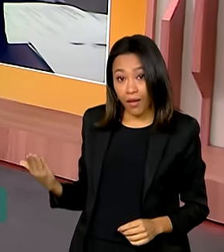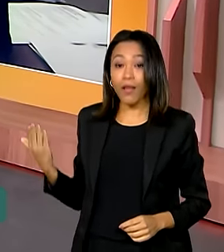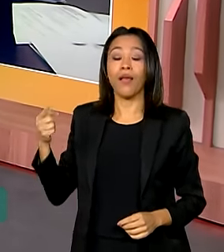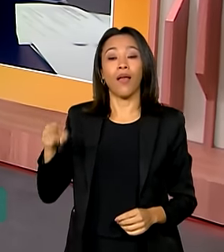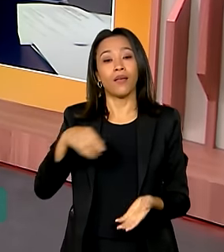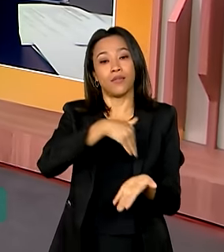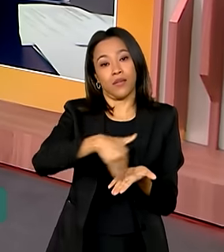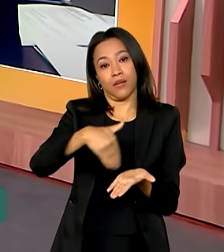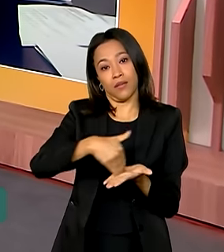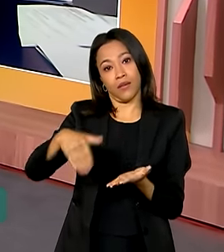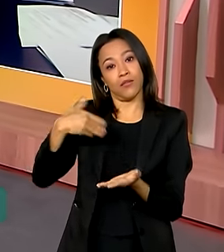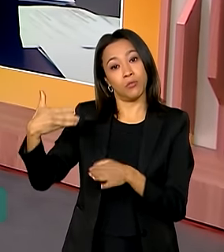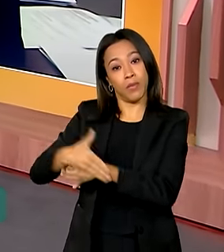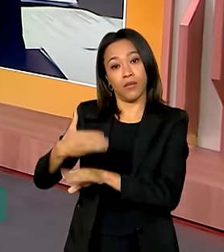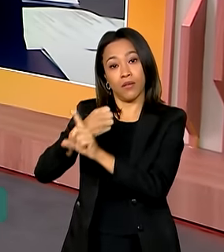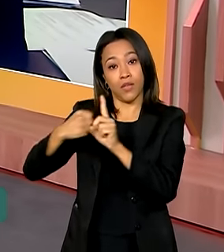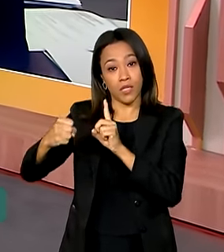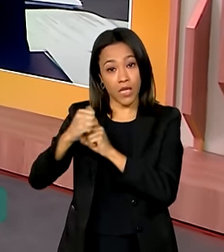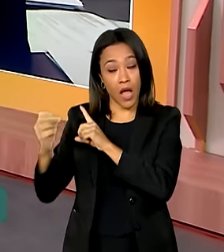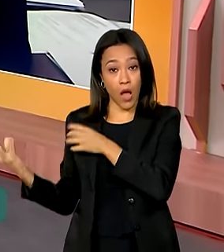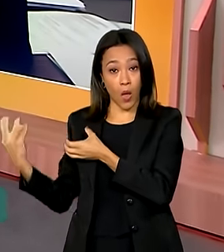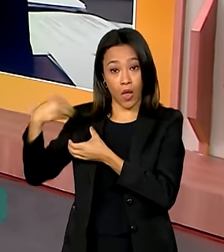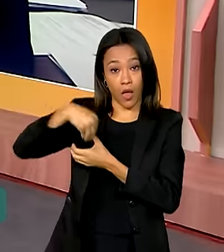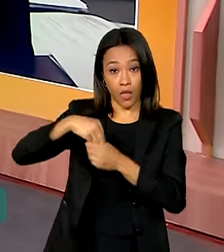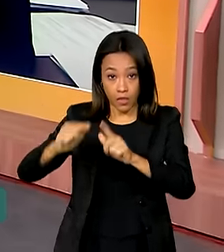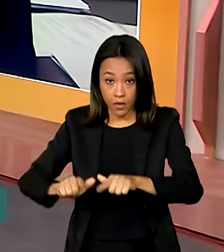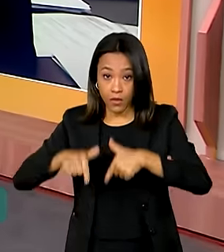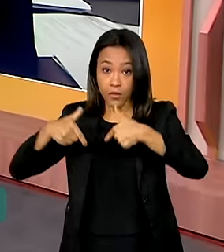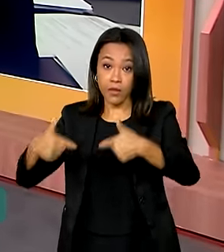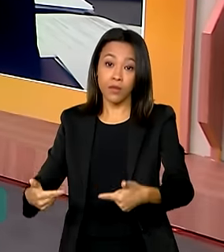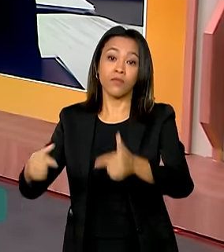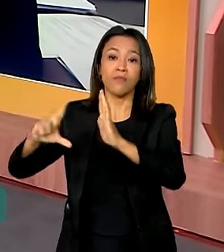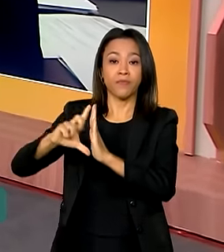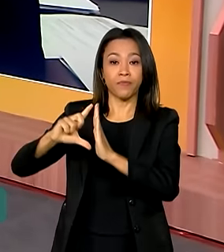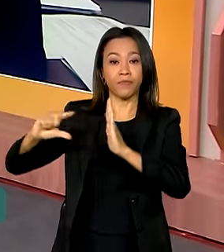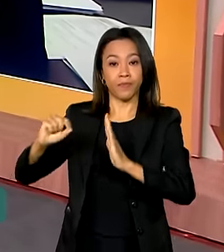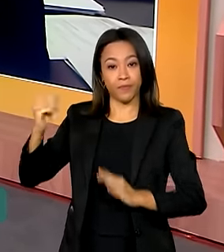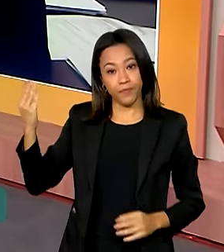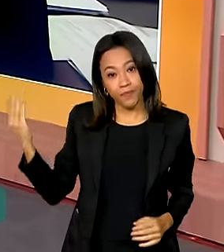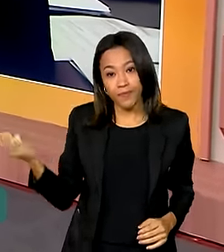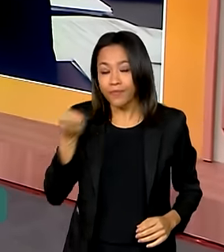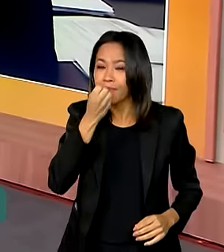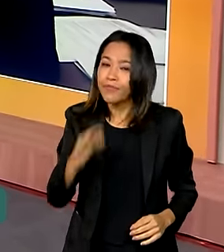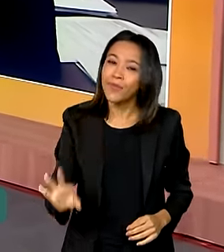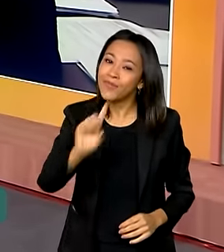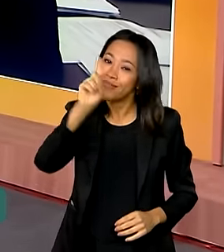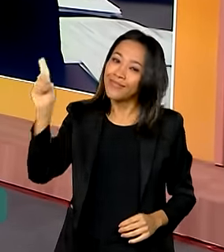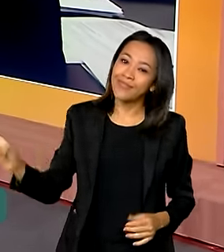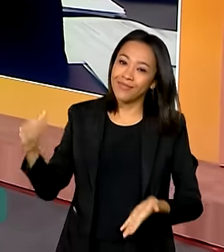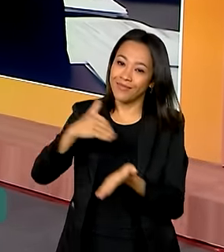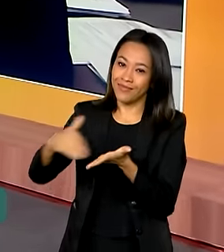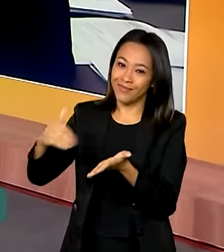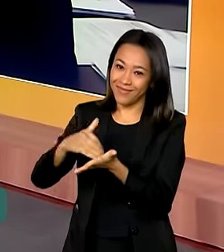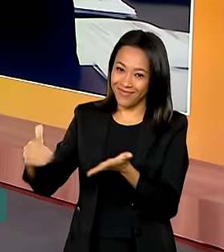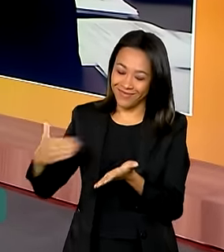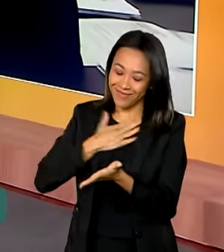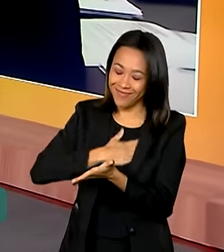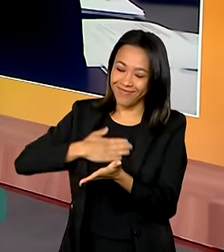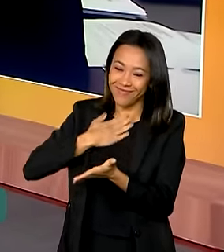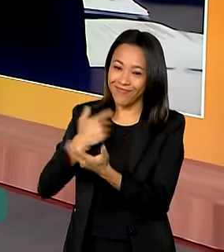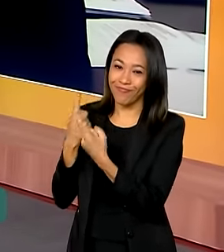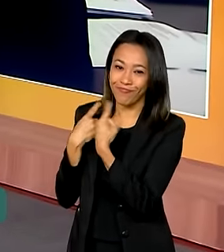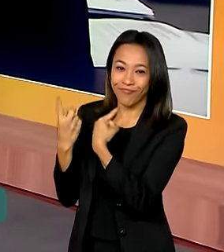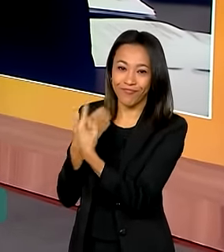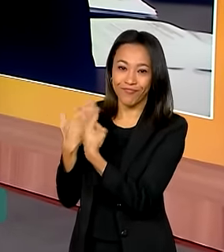de participação social da Secretaria-Geral da Presidência da República. Bom dia, secretário. É prazer falar com o